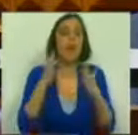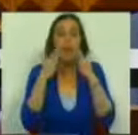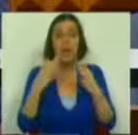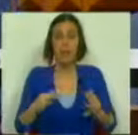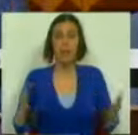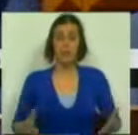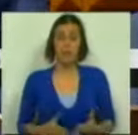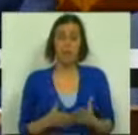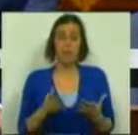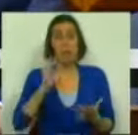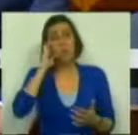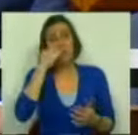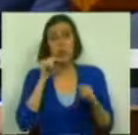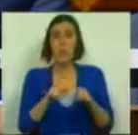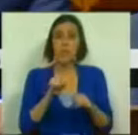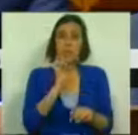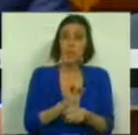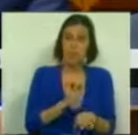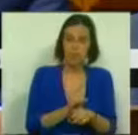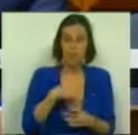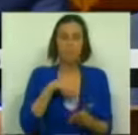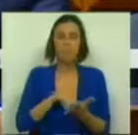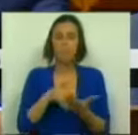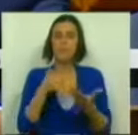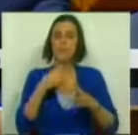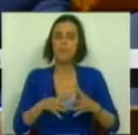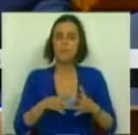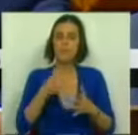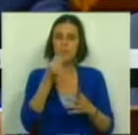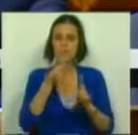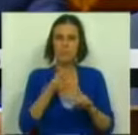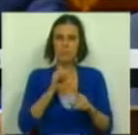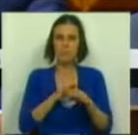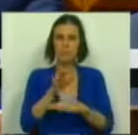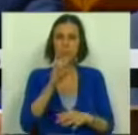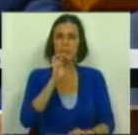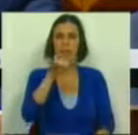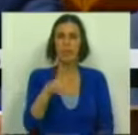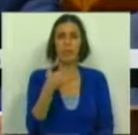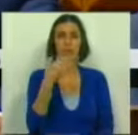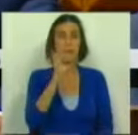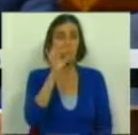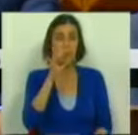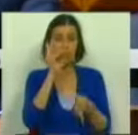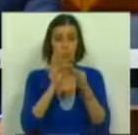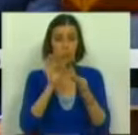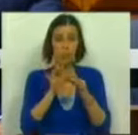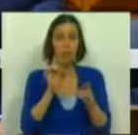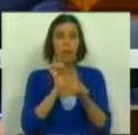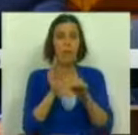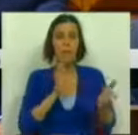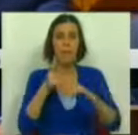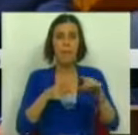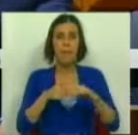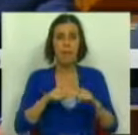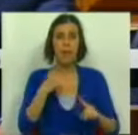Naturalmente, ou em consequência disso mesmo, registámos um crescimento miserável de 0,7% em termos